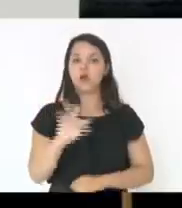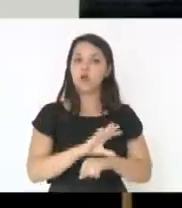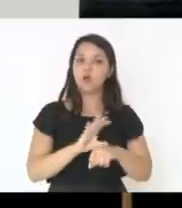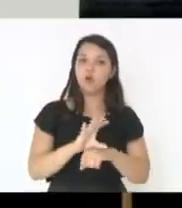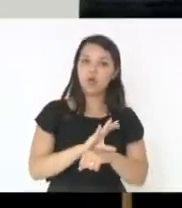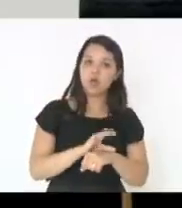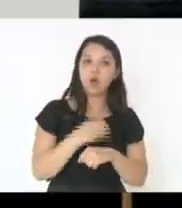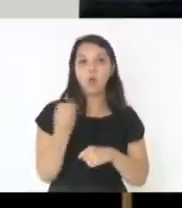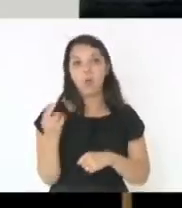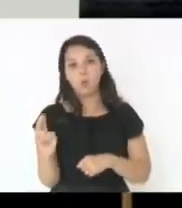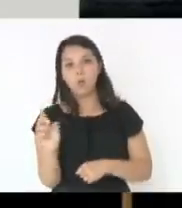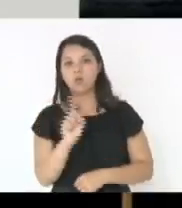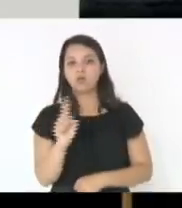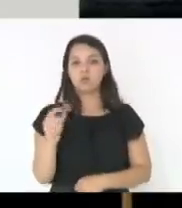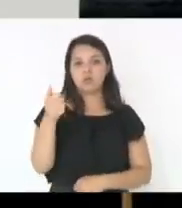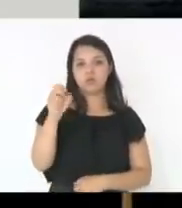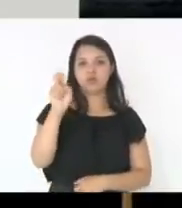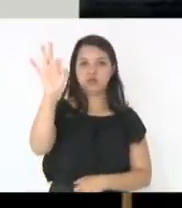15%.